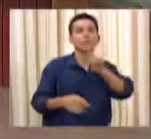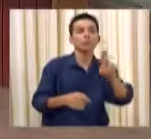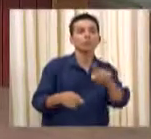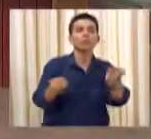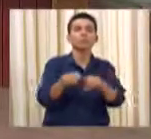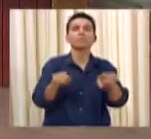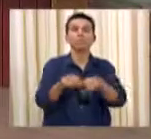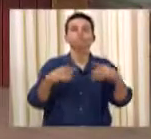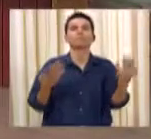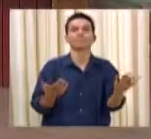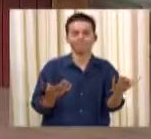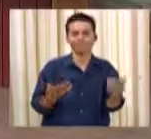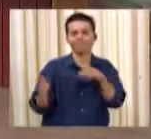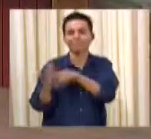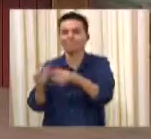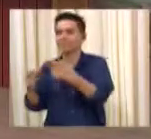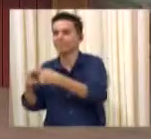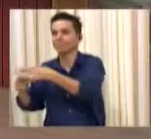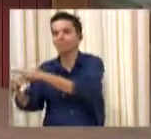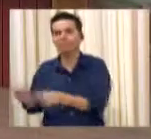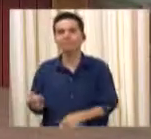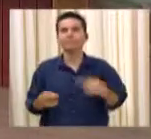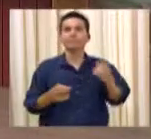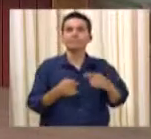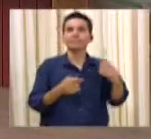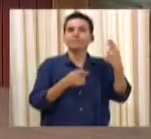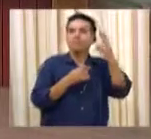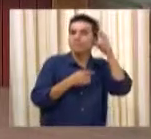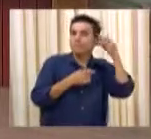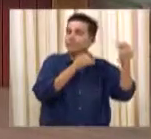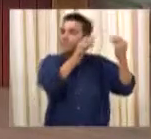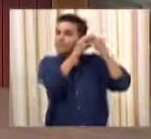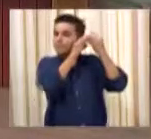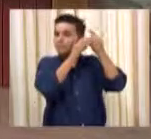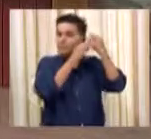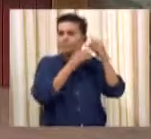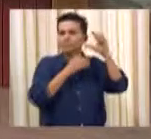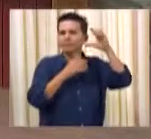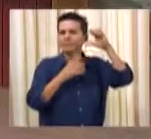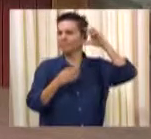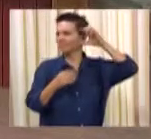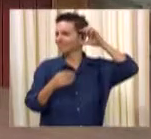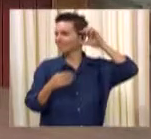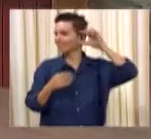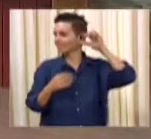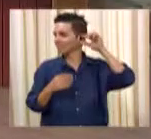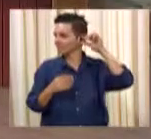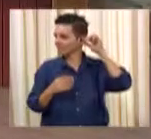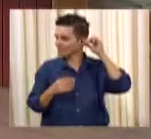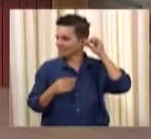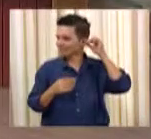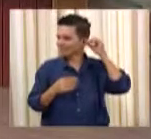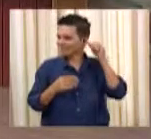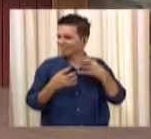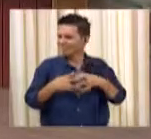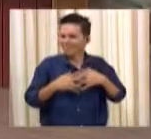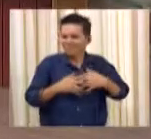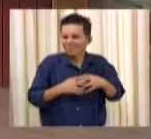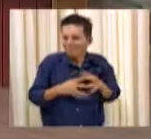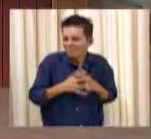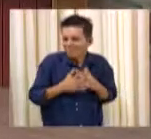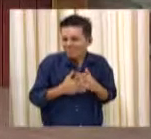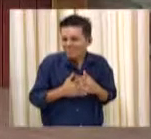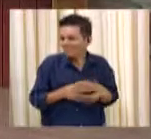aparelho auditivo mesmo, hoje, ele está muito menor. Ele incomoda muito menos o paciente. é indicado